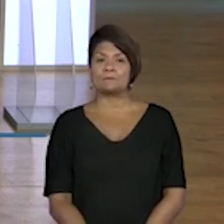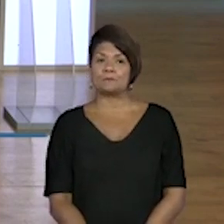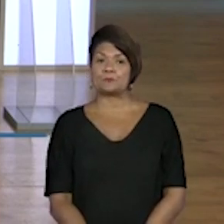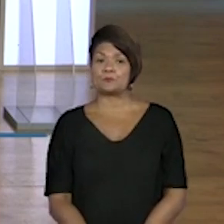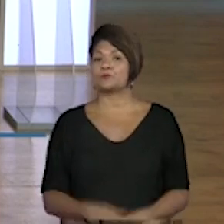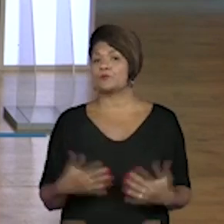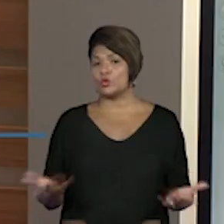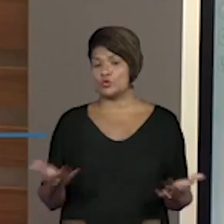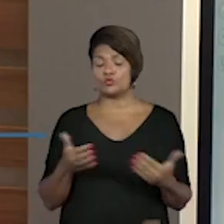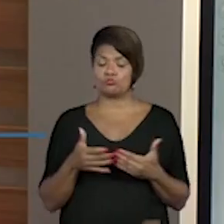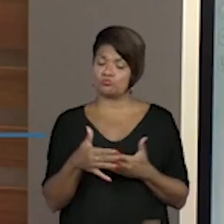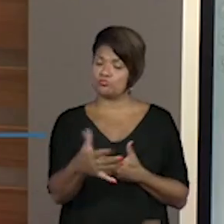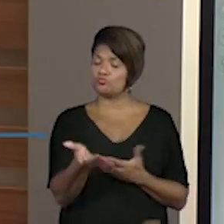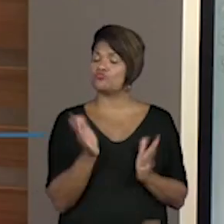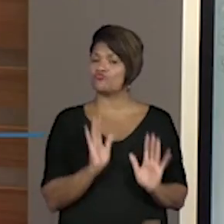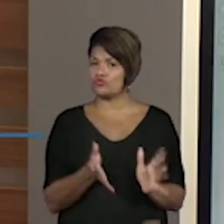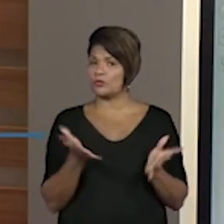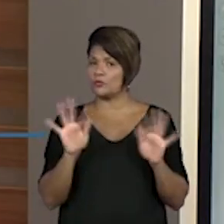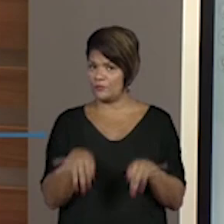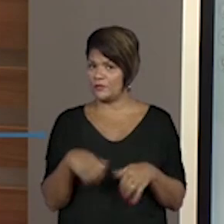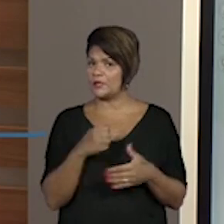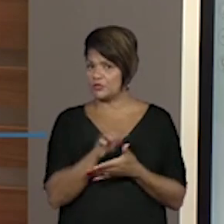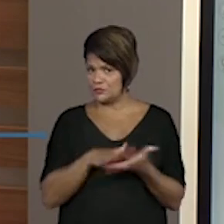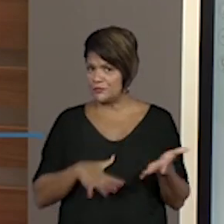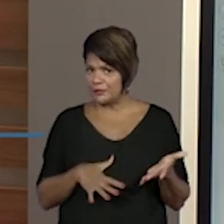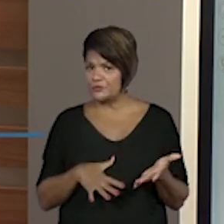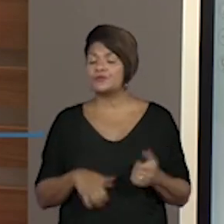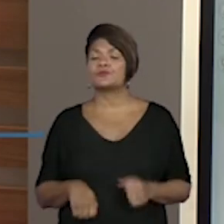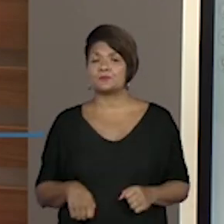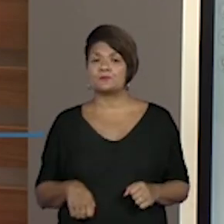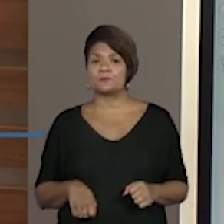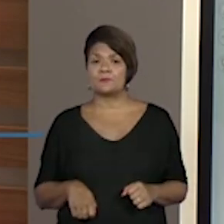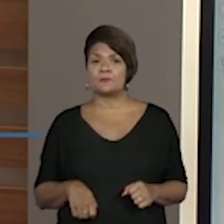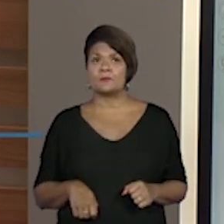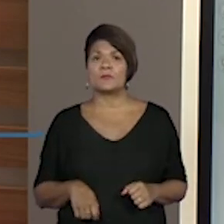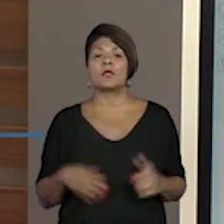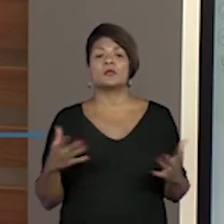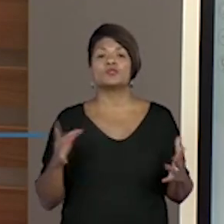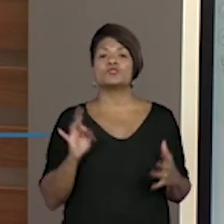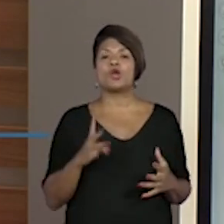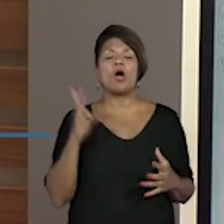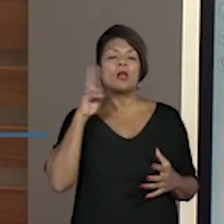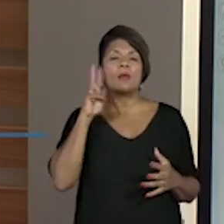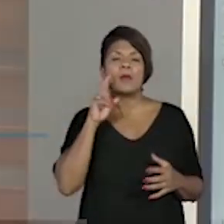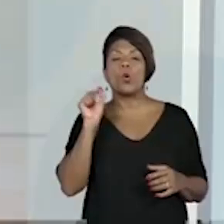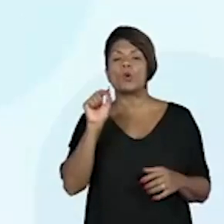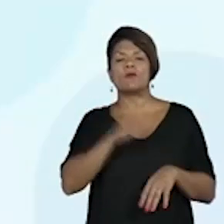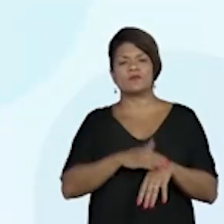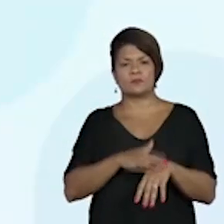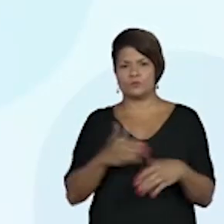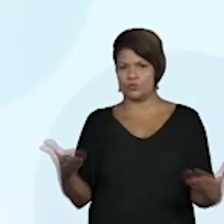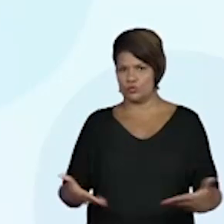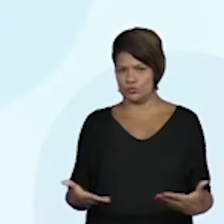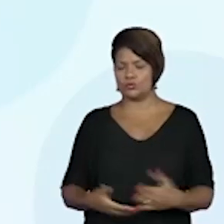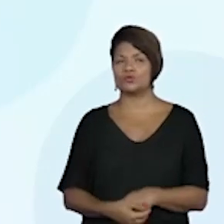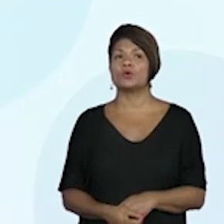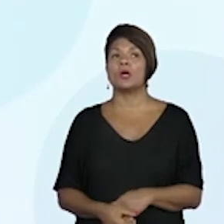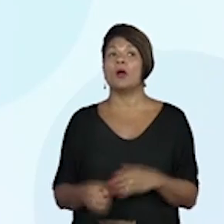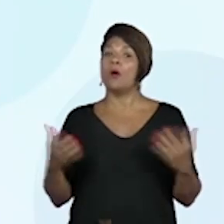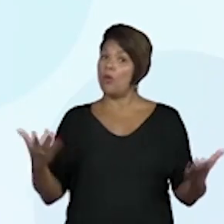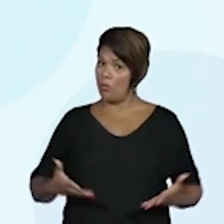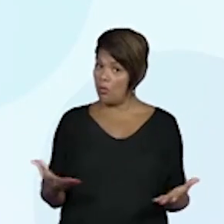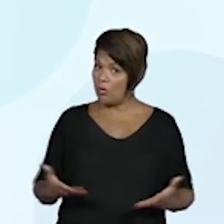Estamos chegando aí no final da atividade e vamos só dar uma recapitulada, tá bom, pessoal? Hoje tivemos a